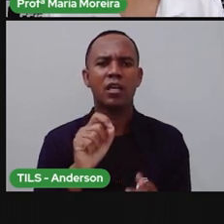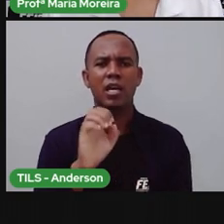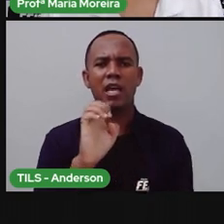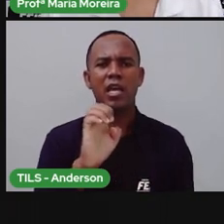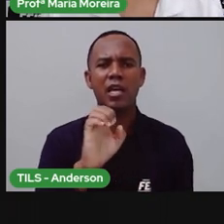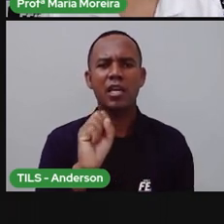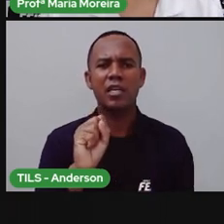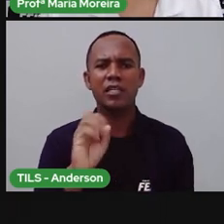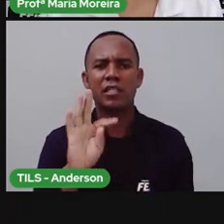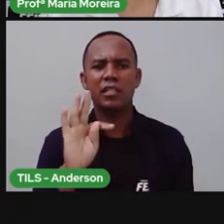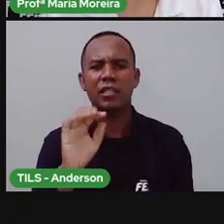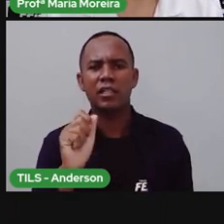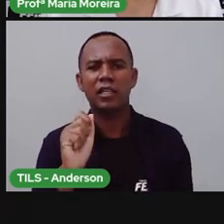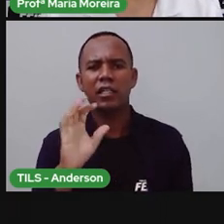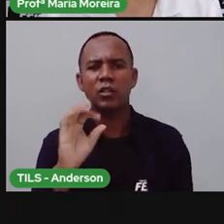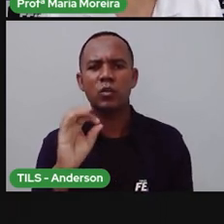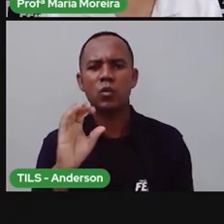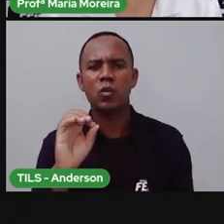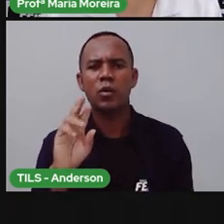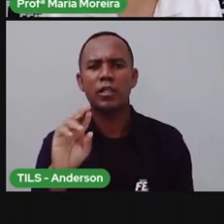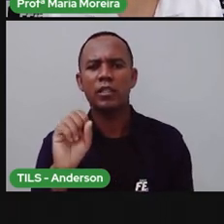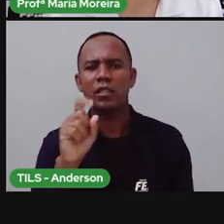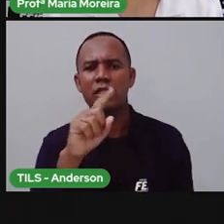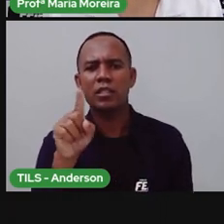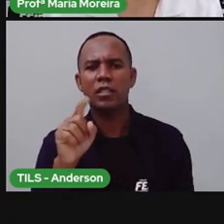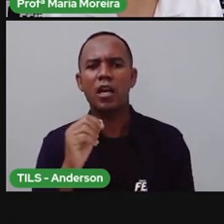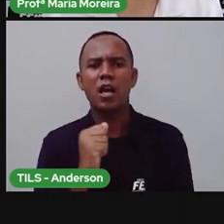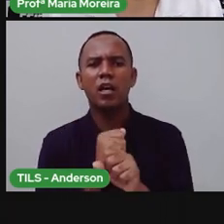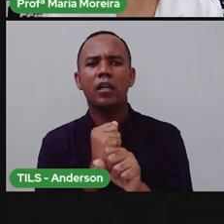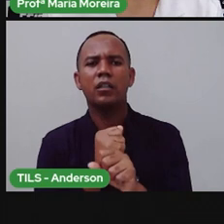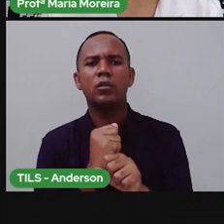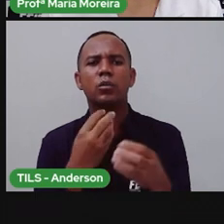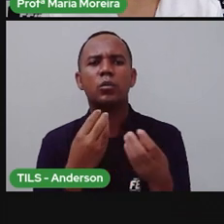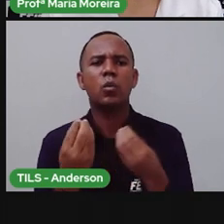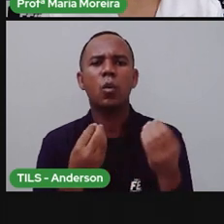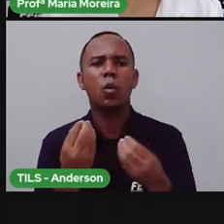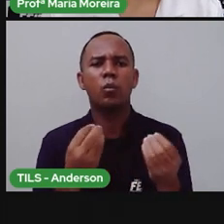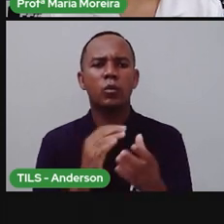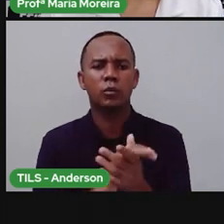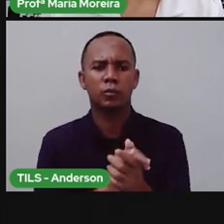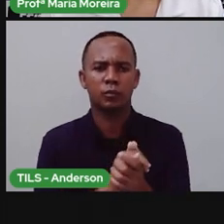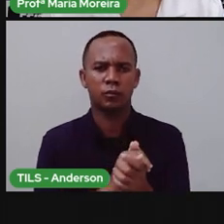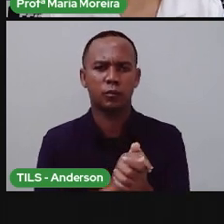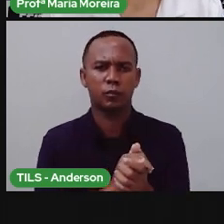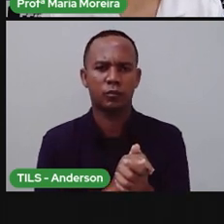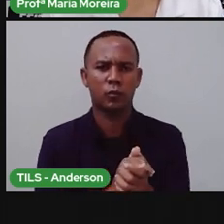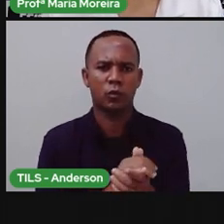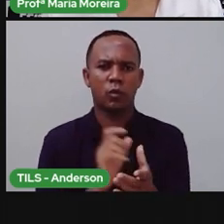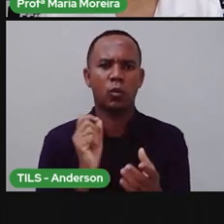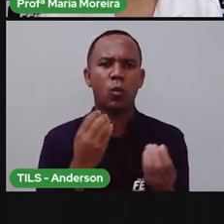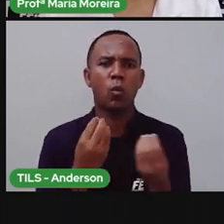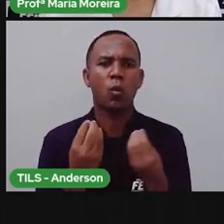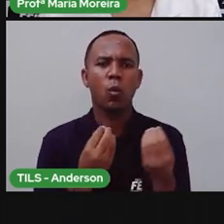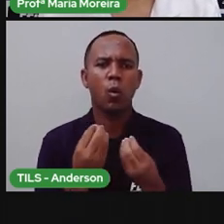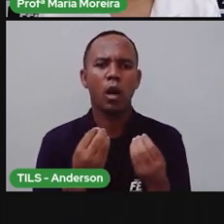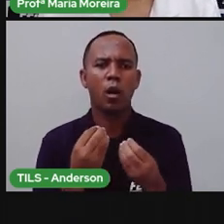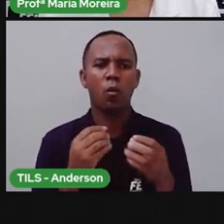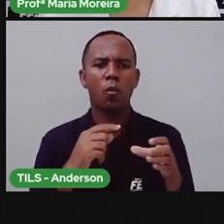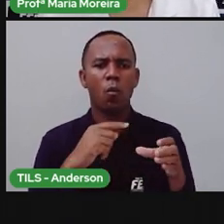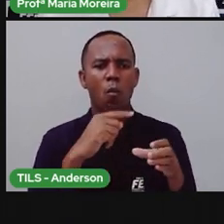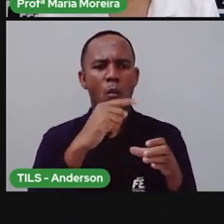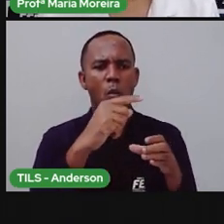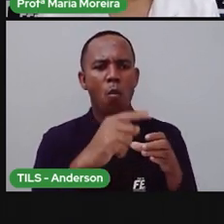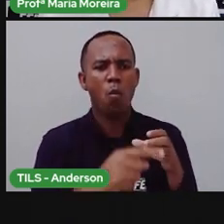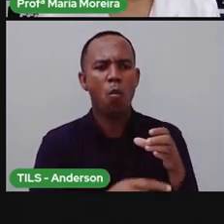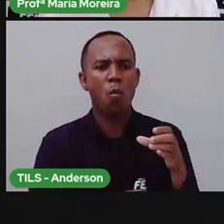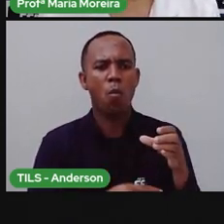O que... Como elas acontecem? Como é essas estações acontecem? A prova falou para vocês, né? E qual o movimento que a Terra